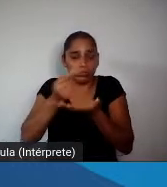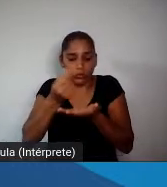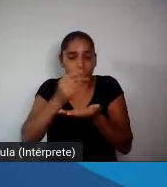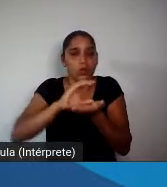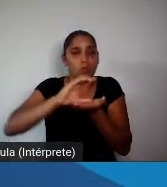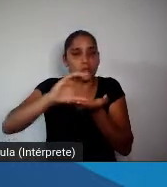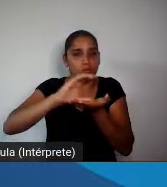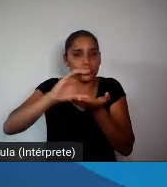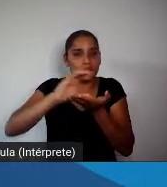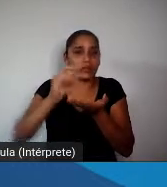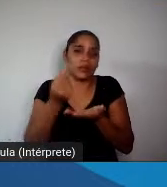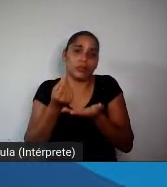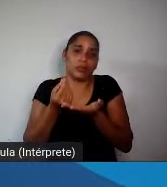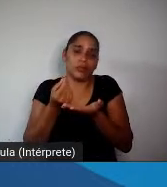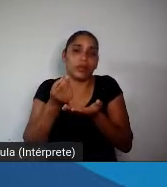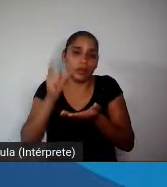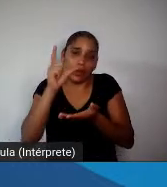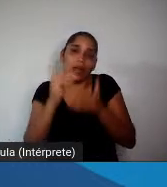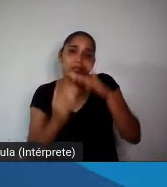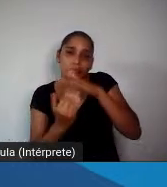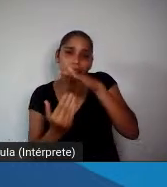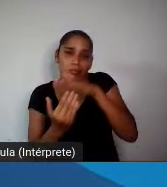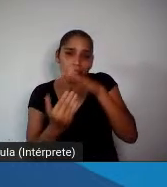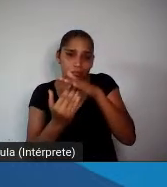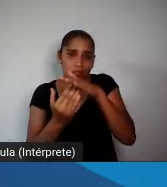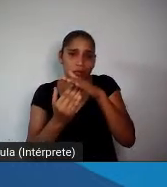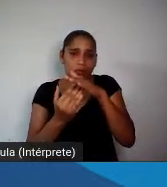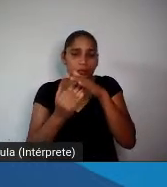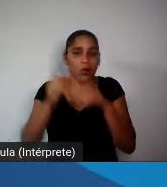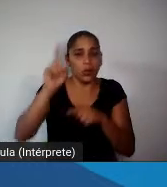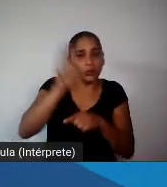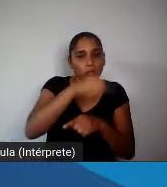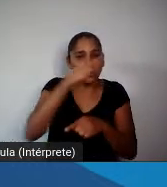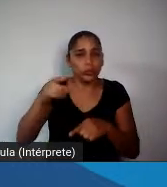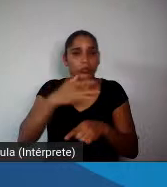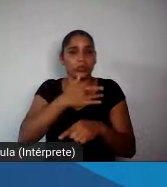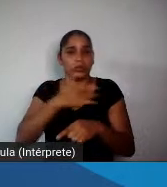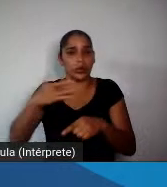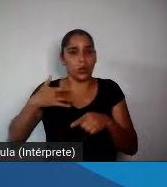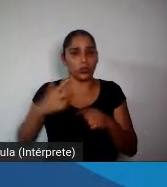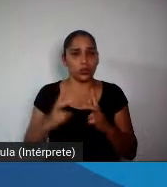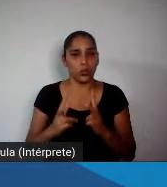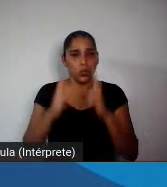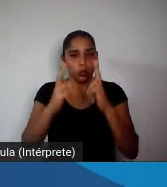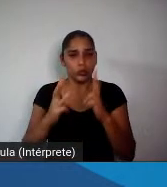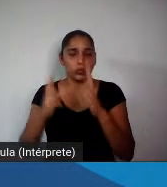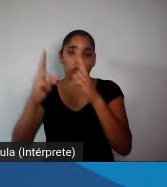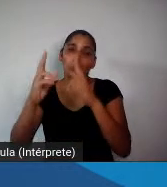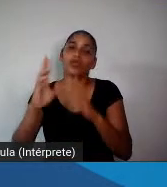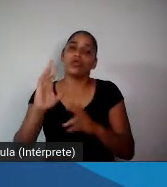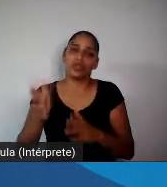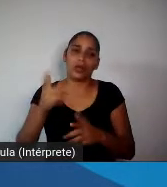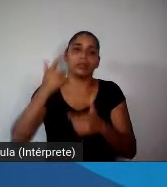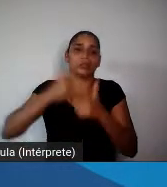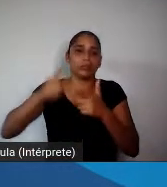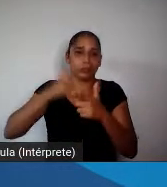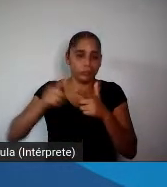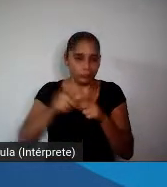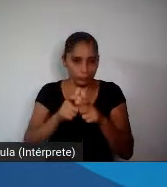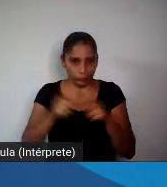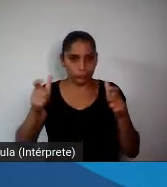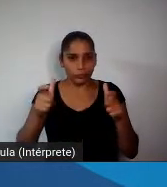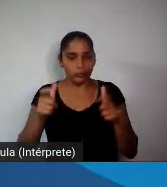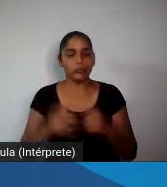E aí, os cortes na saúde que poderão, já estão provocando graves problemas. Mas eu queria